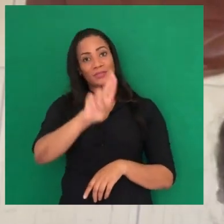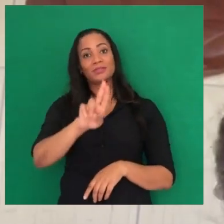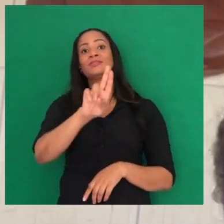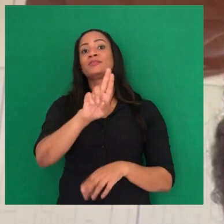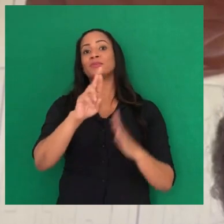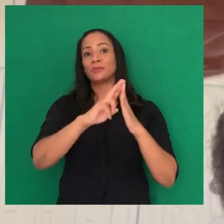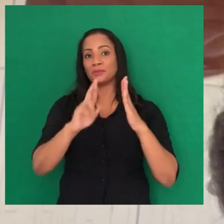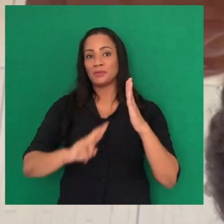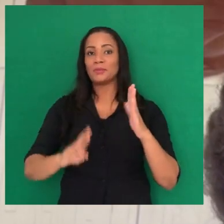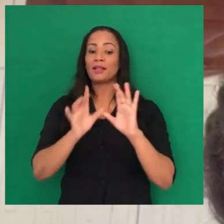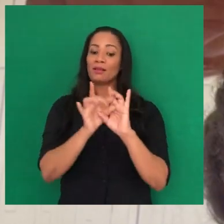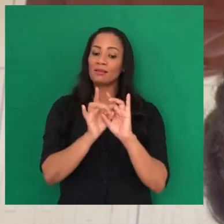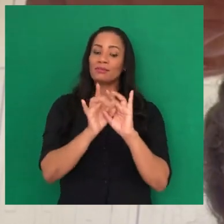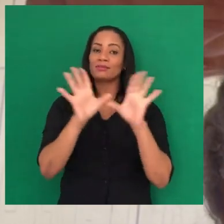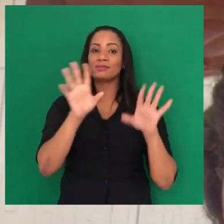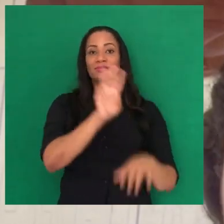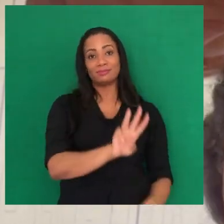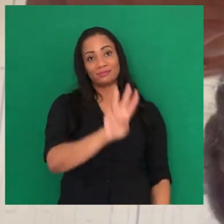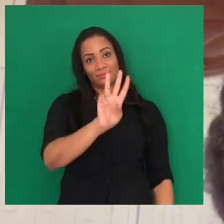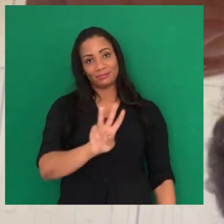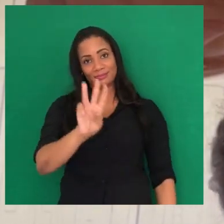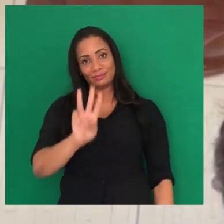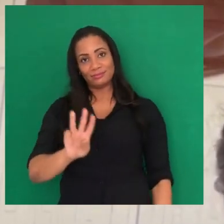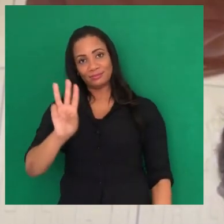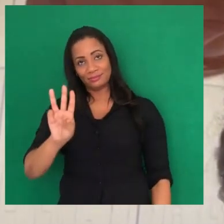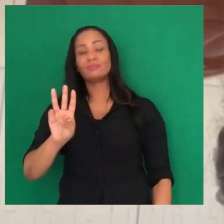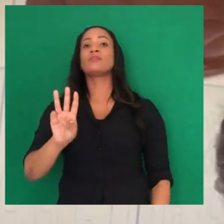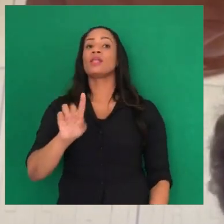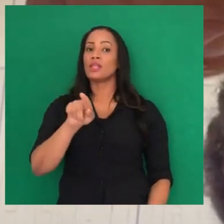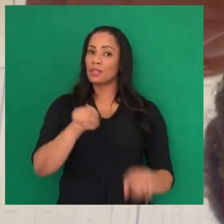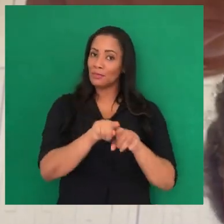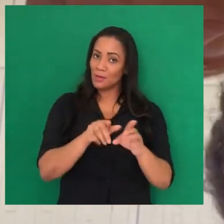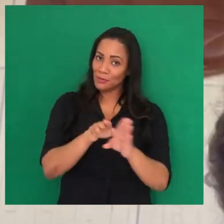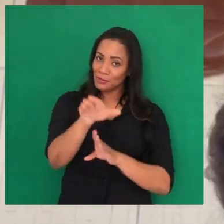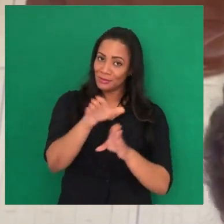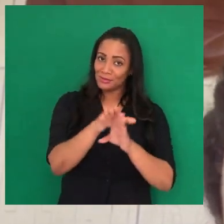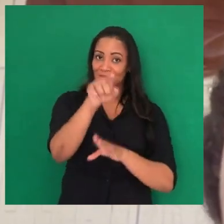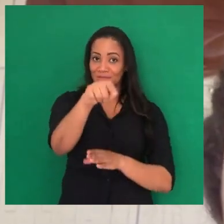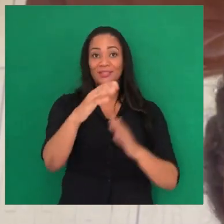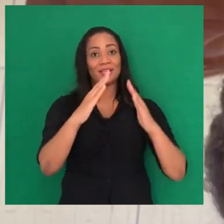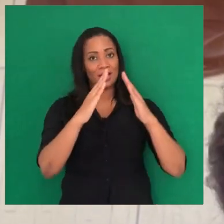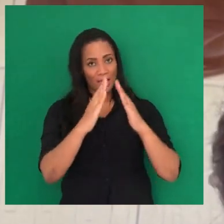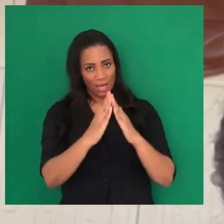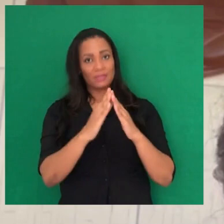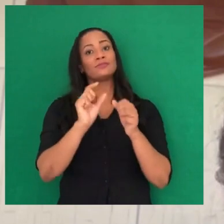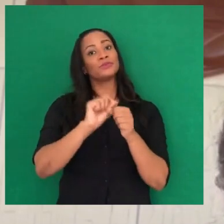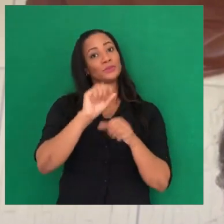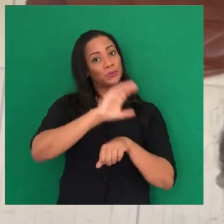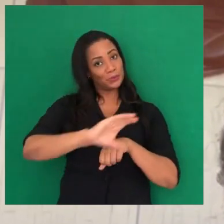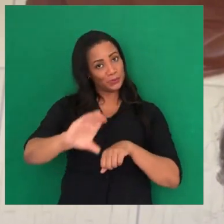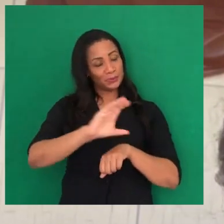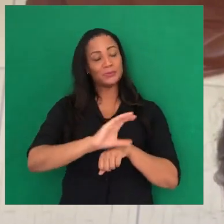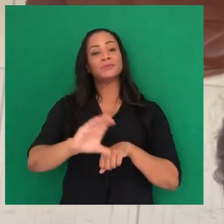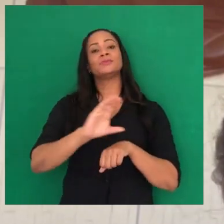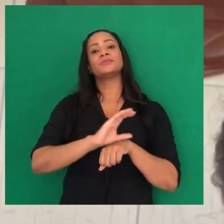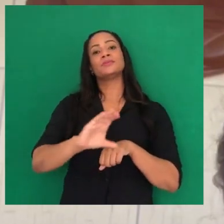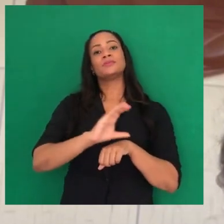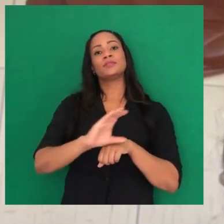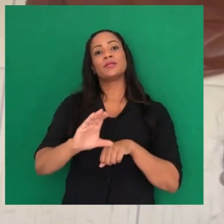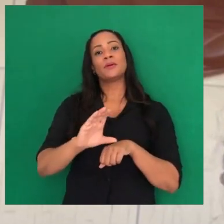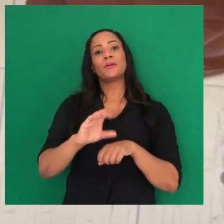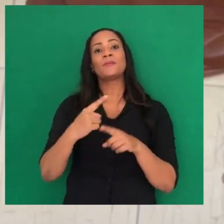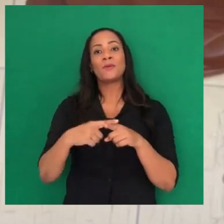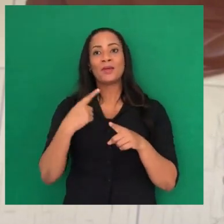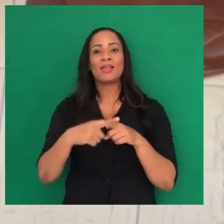universidade disponibilizou no site. Super recomendo para você que está em casa realizar os cursos,